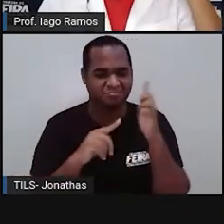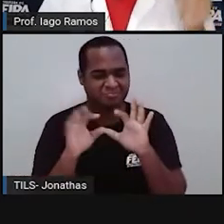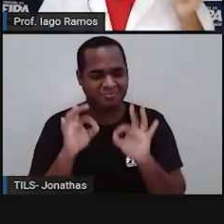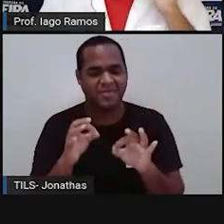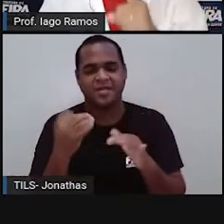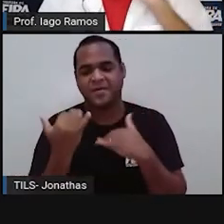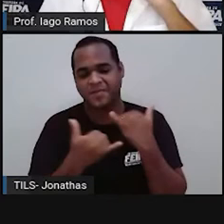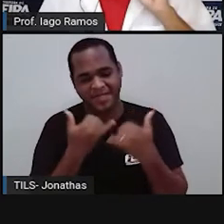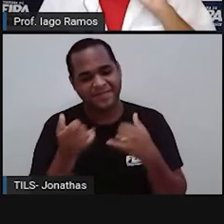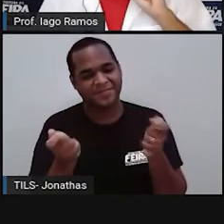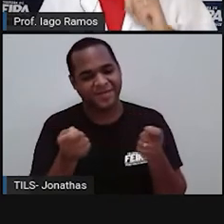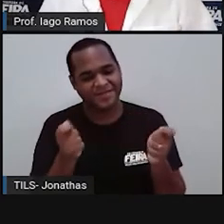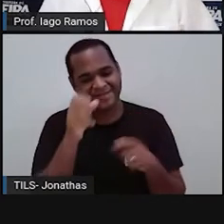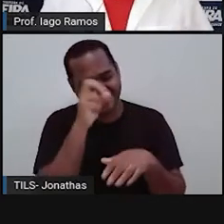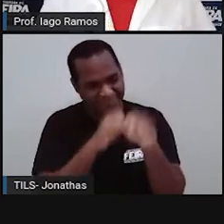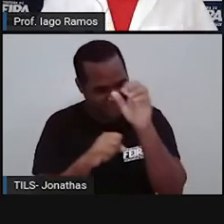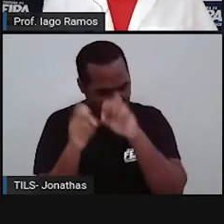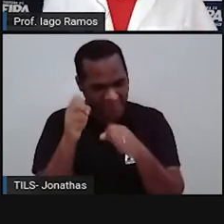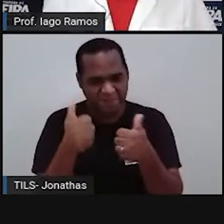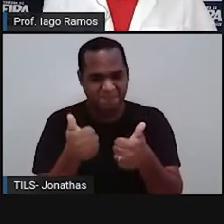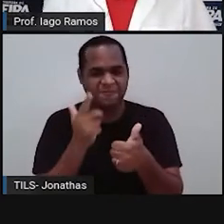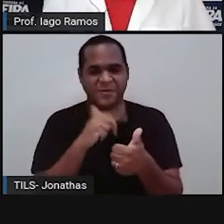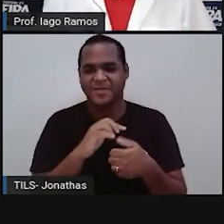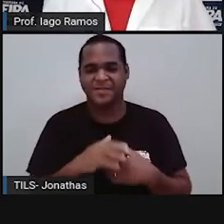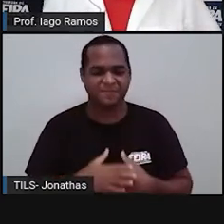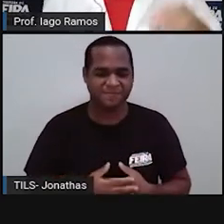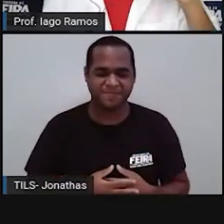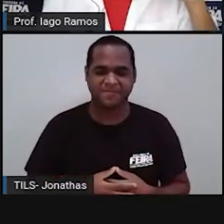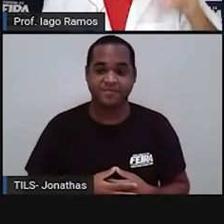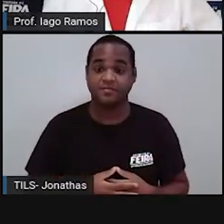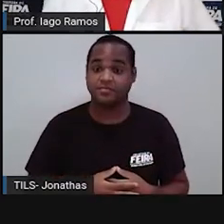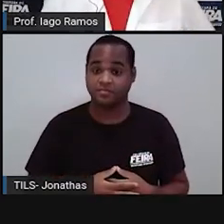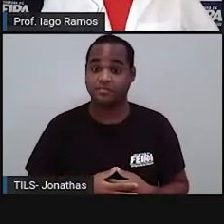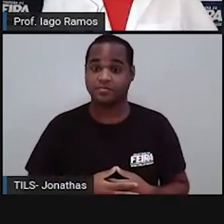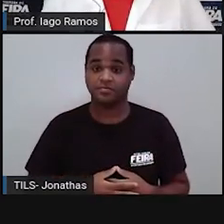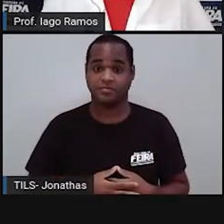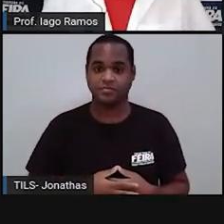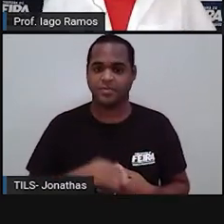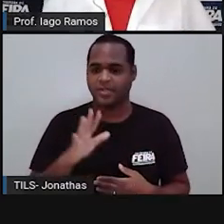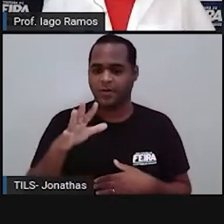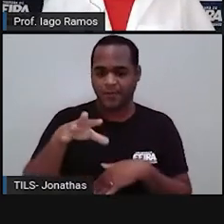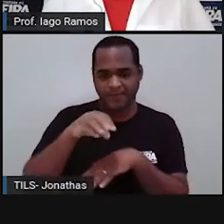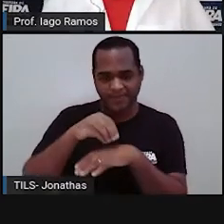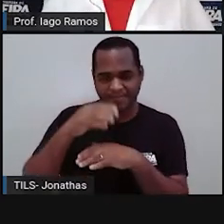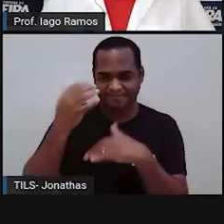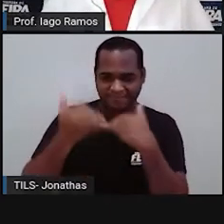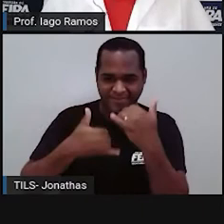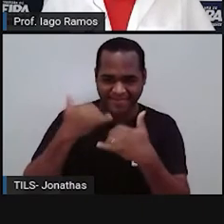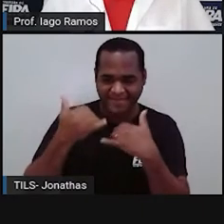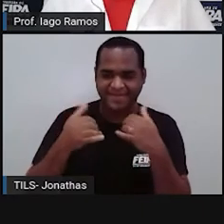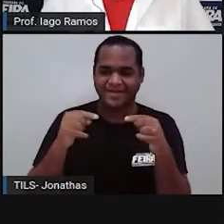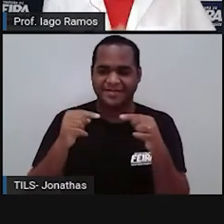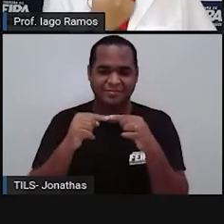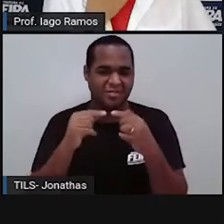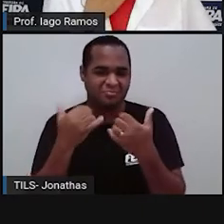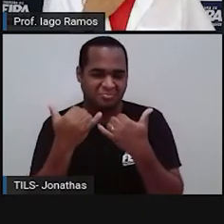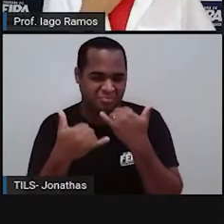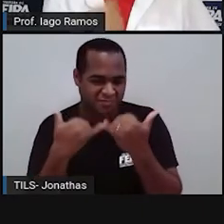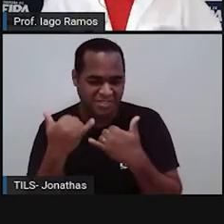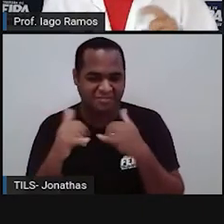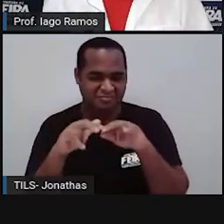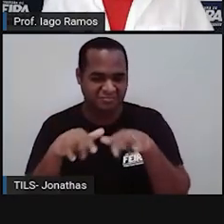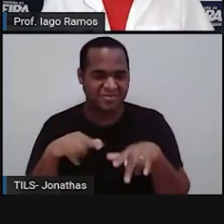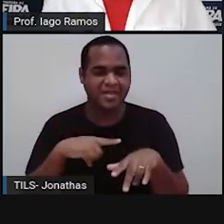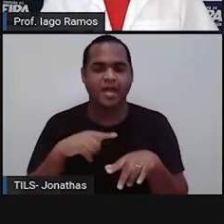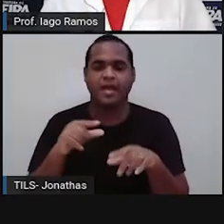também pode brincar para aprender. Olha só que massa. Então, eu trouxe aqui para você um game. Olha só que bacana, né? Esse game,